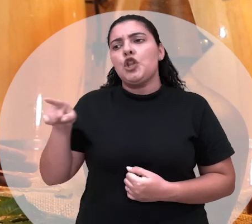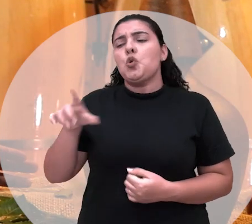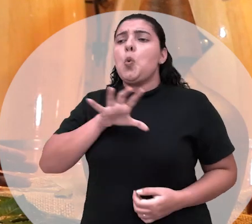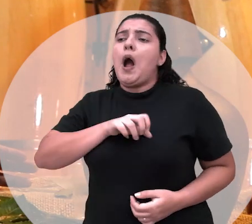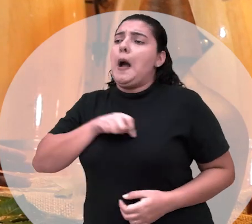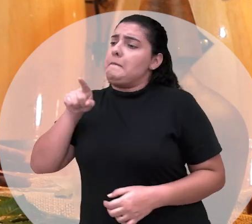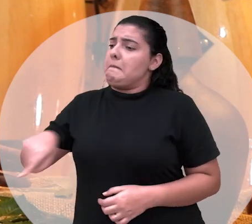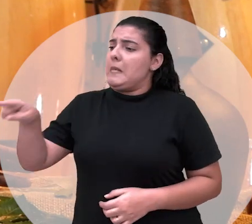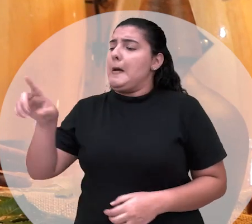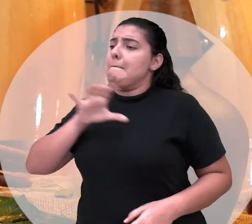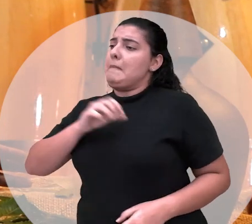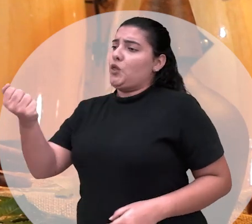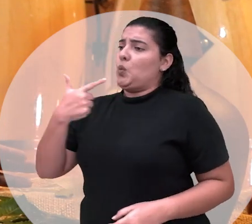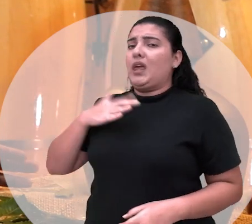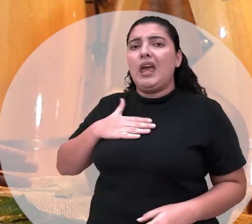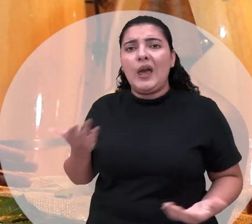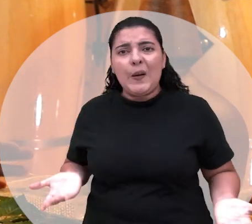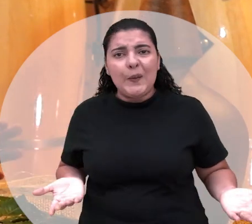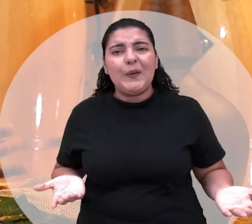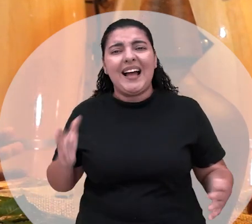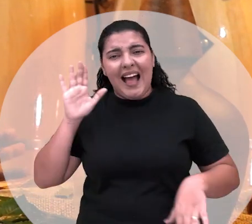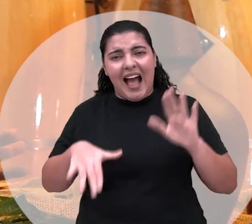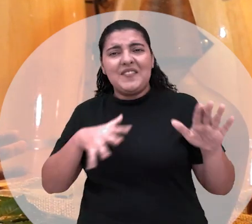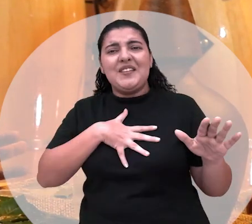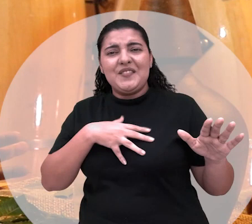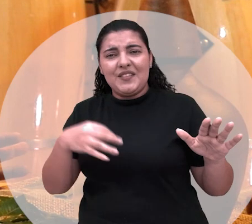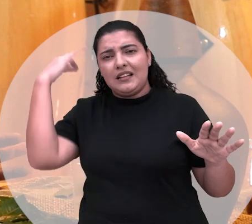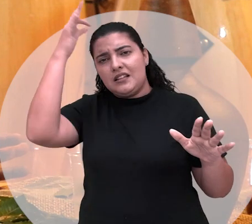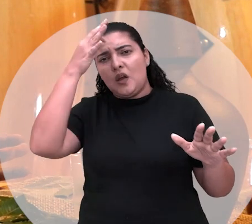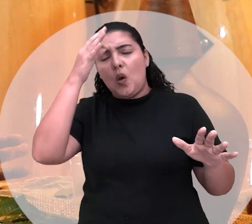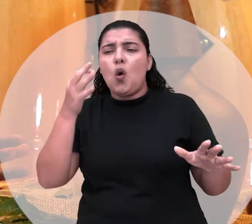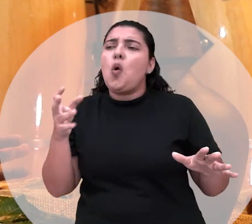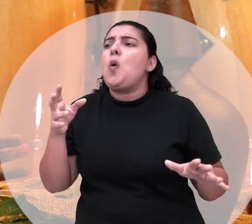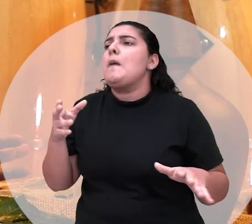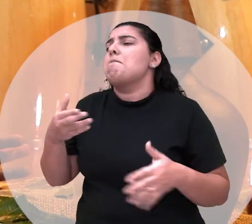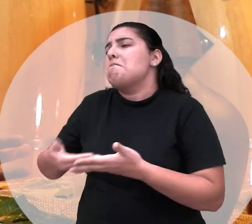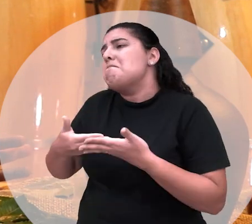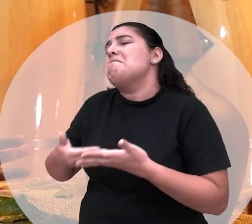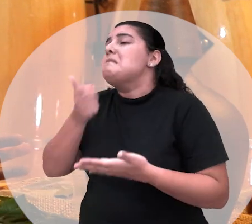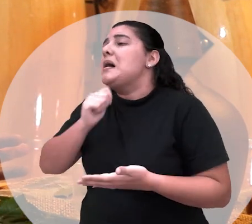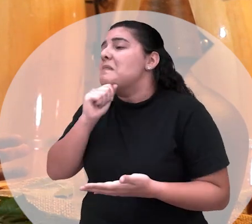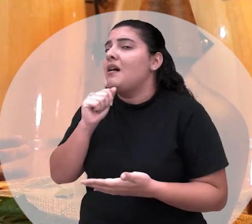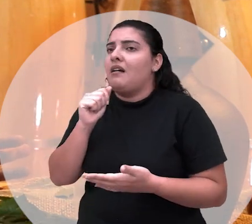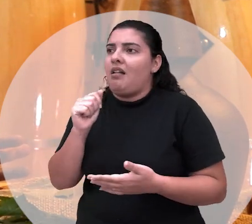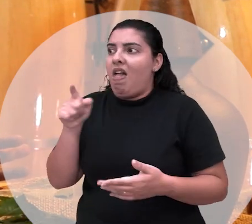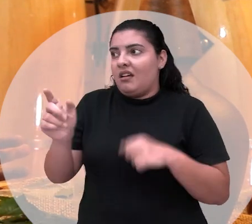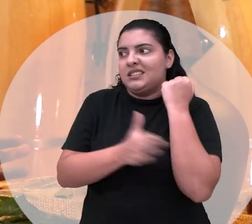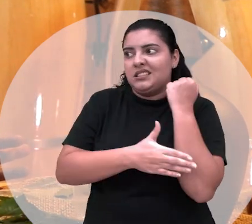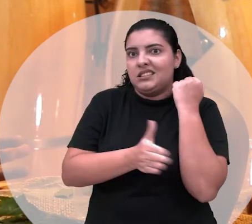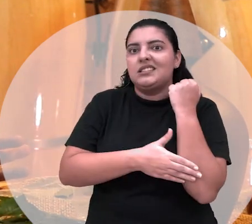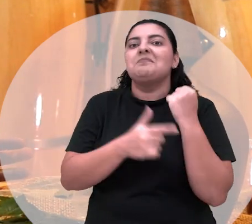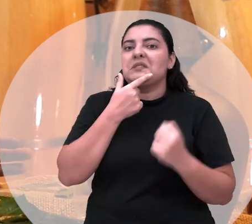ama mais ele do que eu porque as vezes chega um filho de santo e me diz oh neném da mamãe aí ela fica enciumada